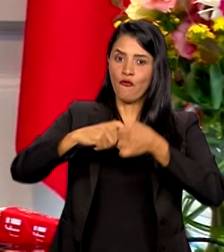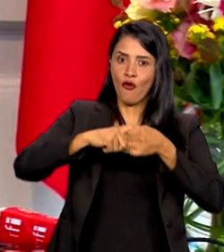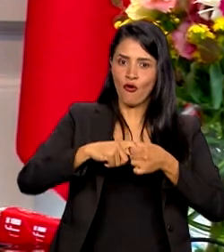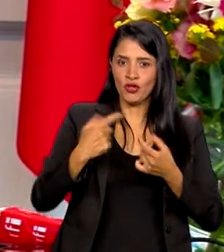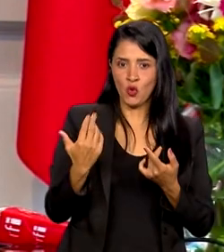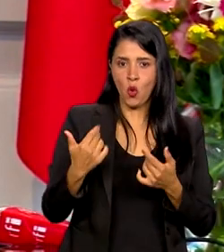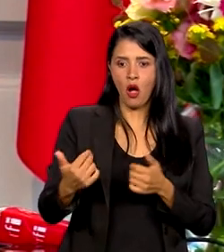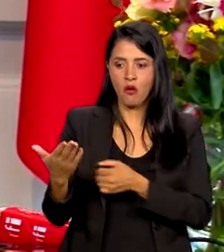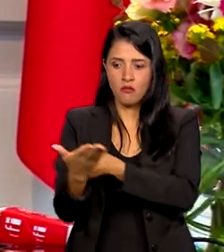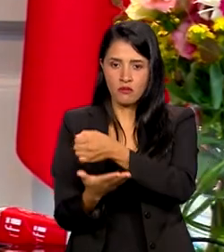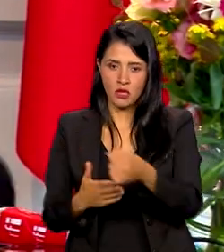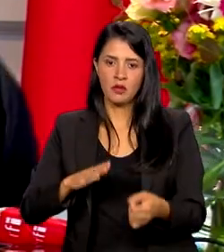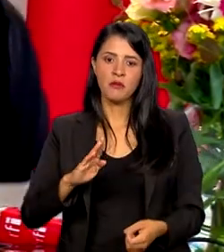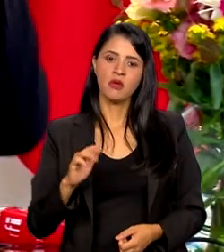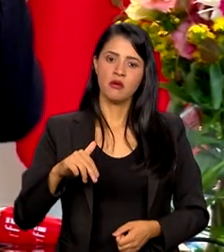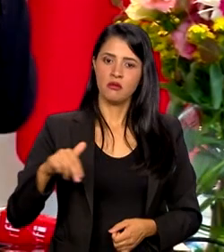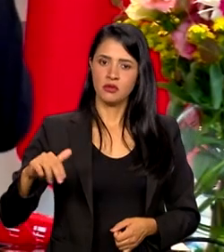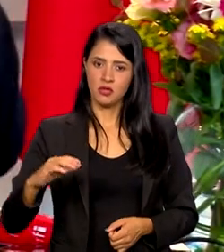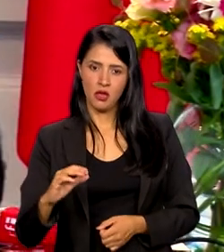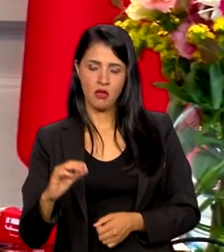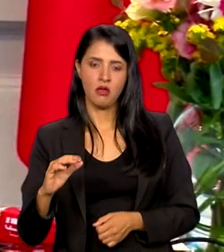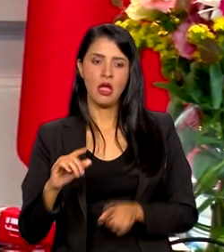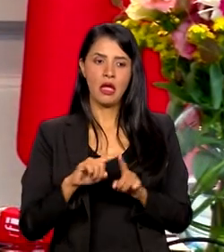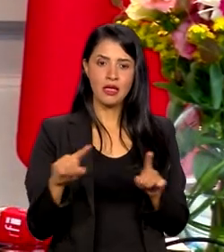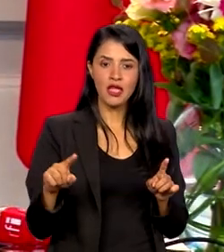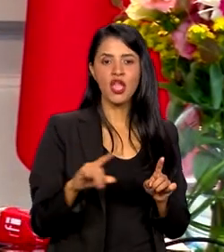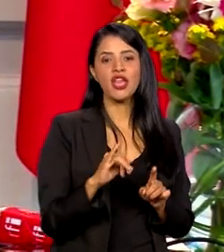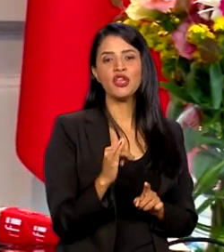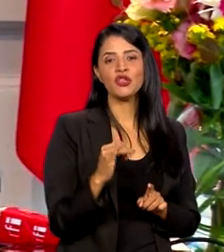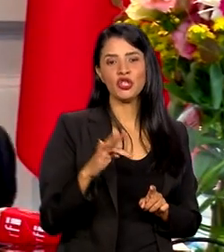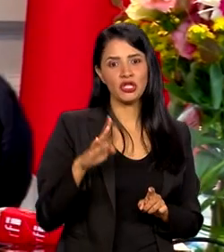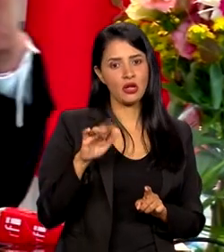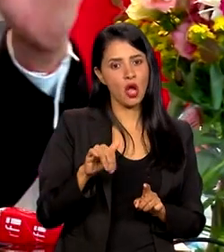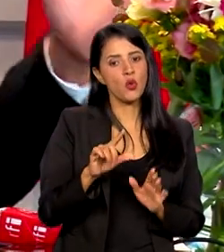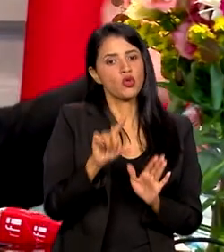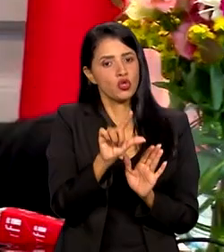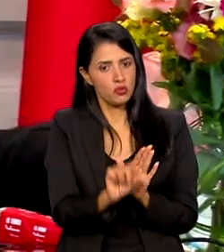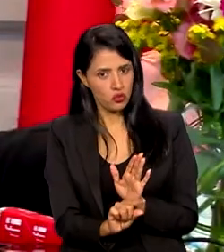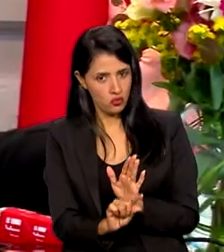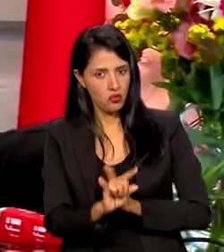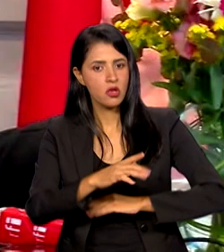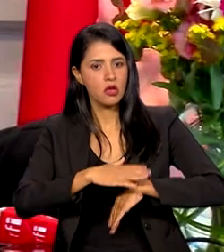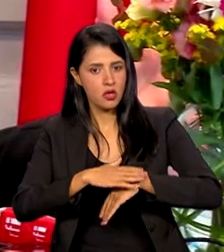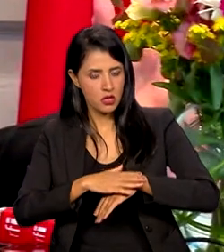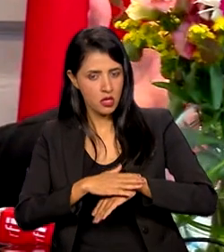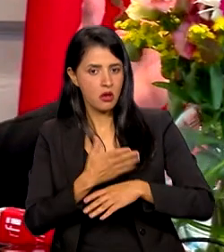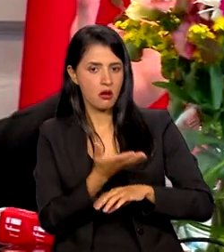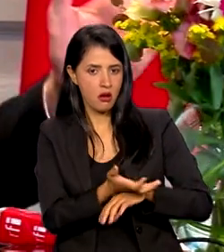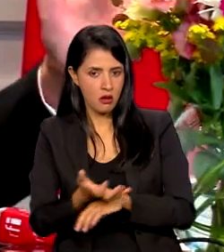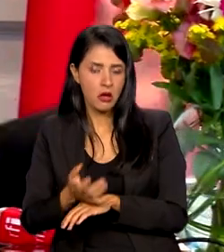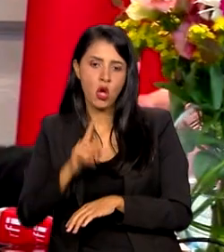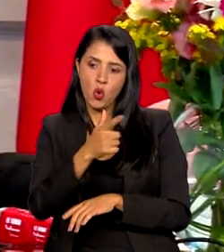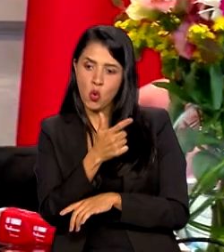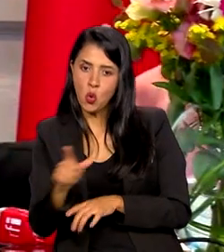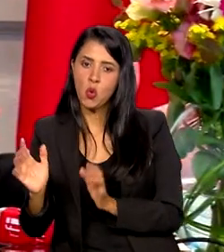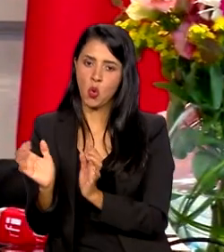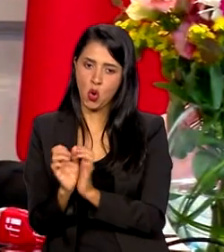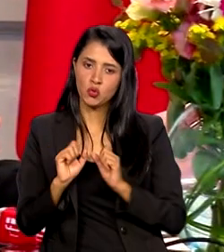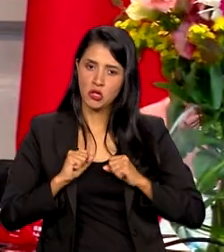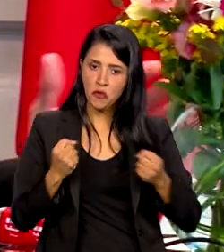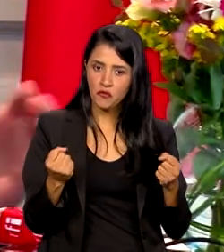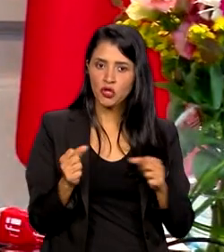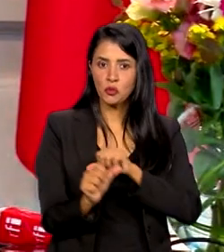Base Comum Curricular, e uma redução dos itinerários. É claro que tem um segmento que defende a revogação por